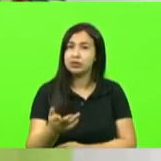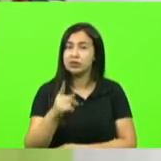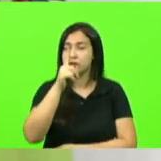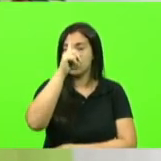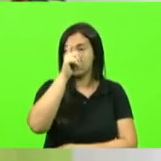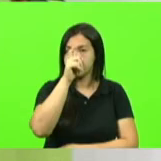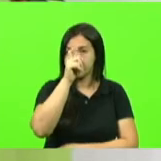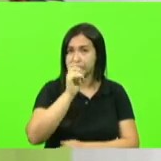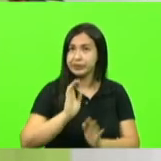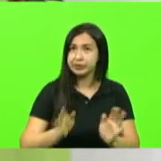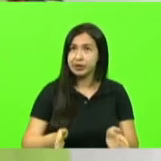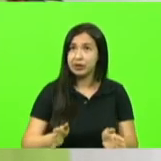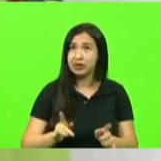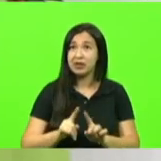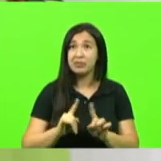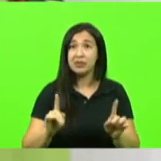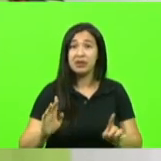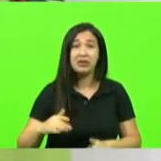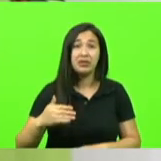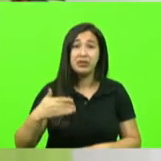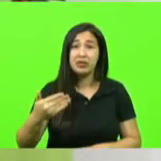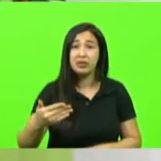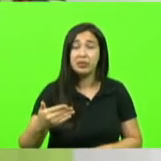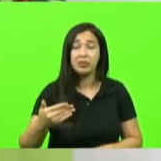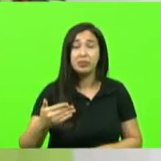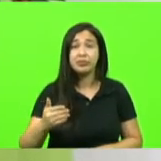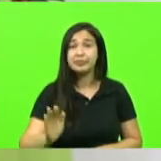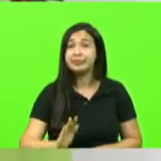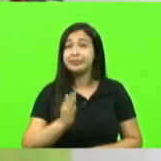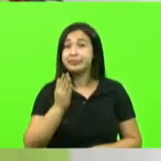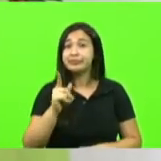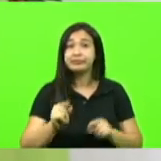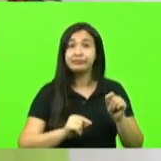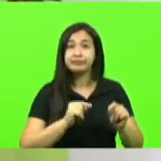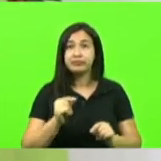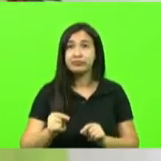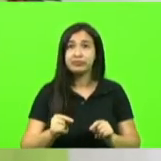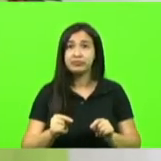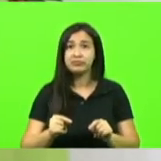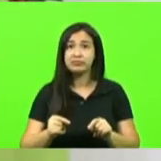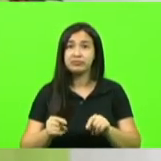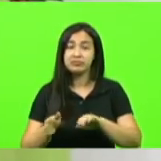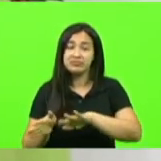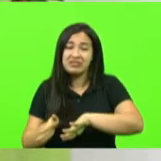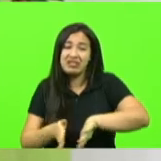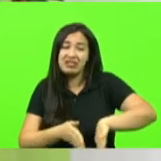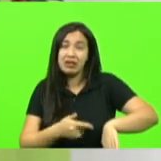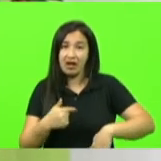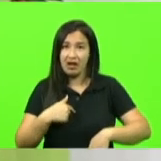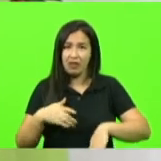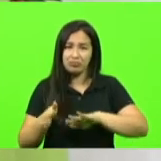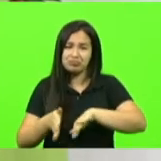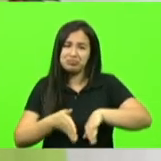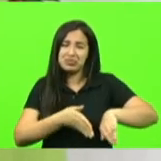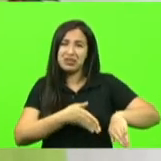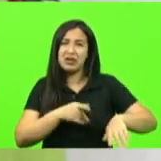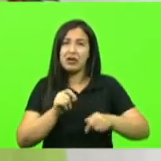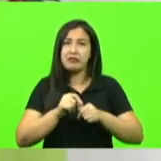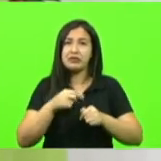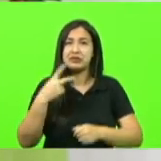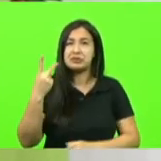mas depois deputado Kennedy Nunes me colocaram para o lado estão fazendo politicagem